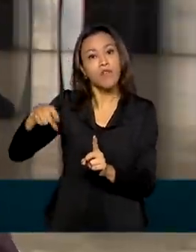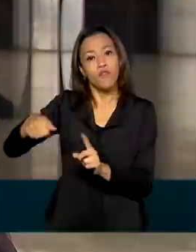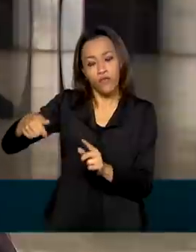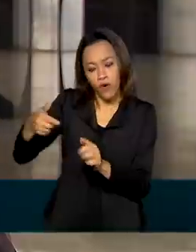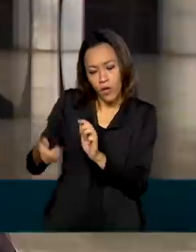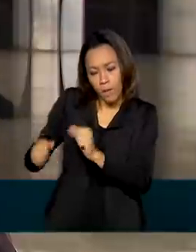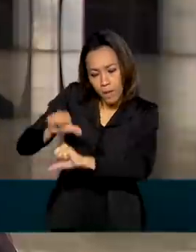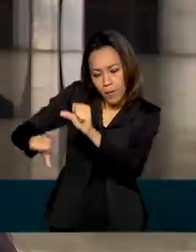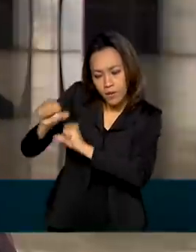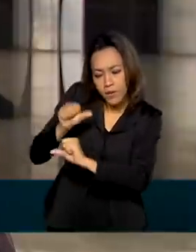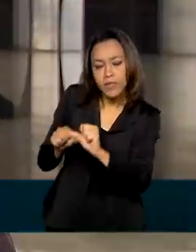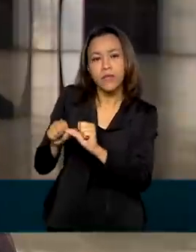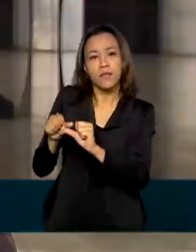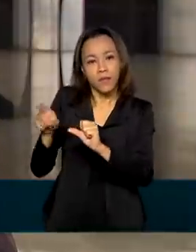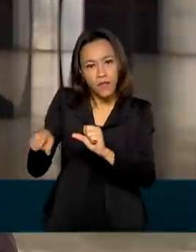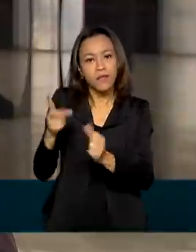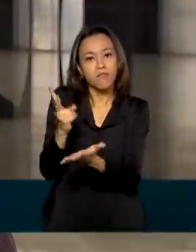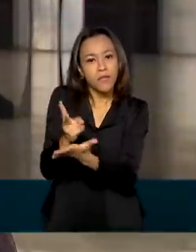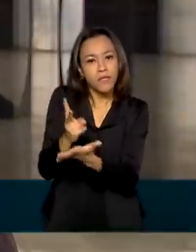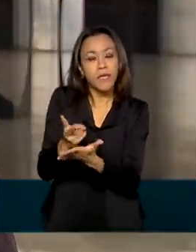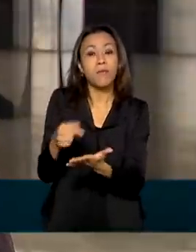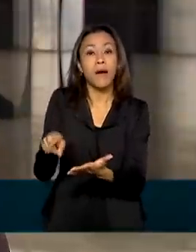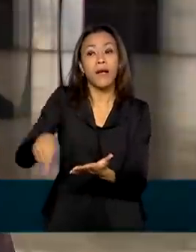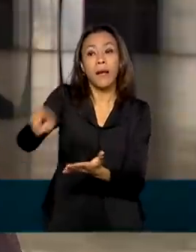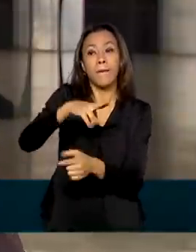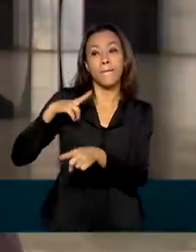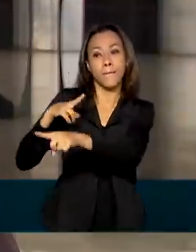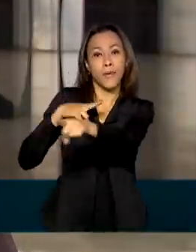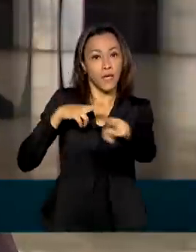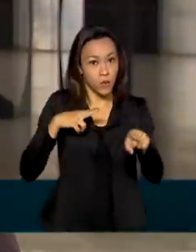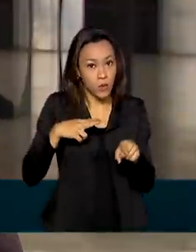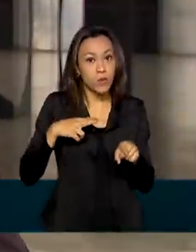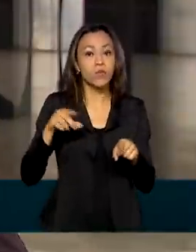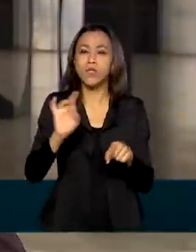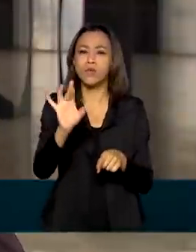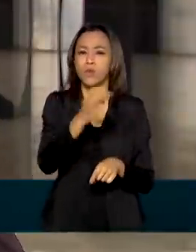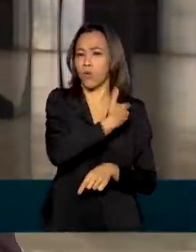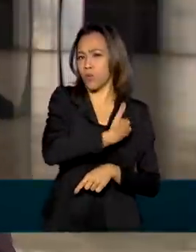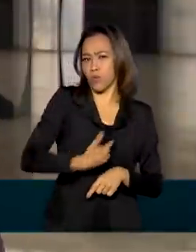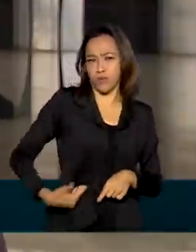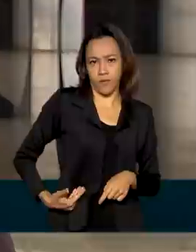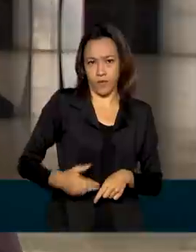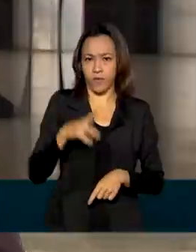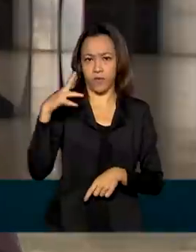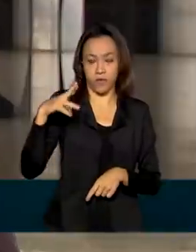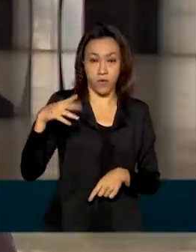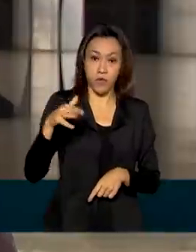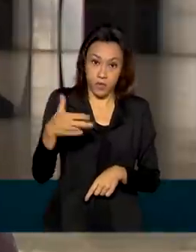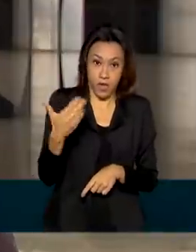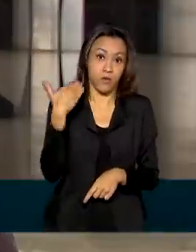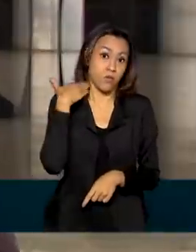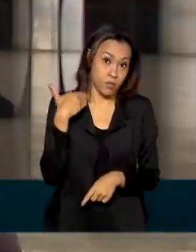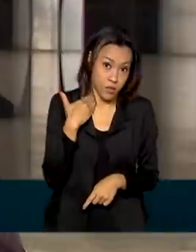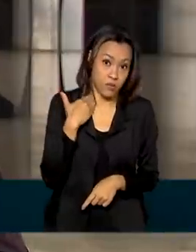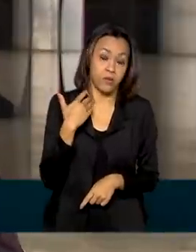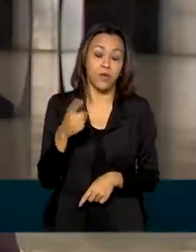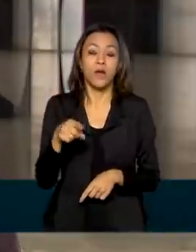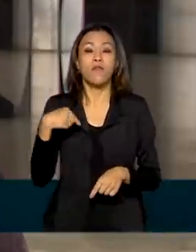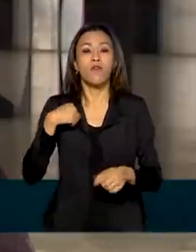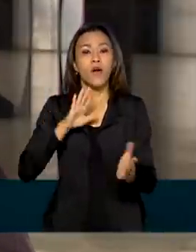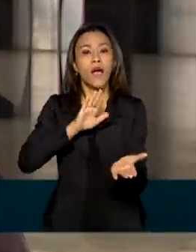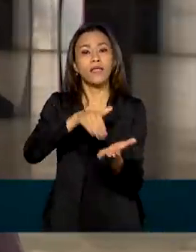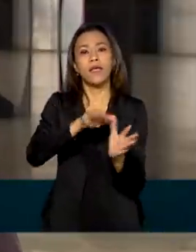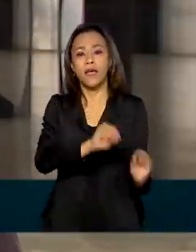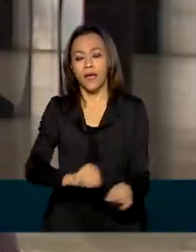e os benefícios passaram a ser válidos para bancos privados e não somente públicos. Além disso, o fim dessa suspensão foi adiado para